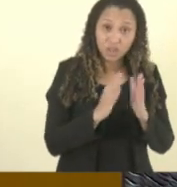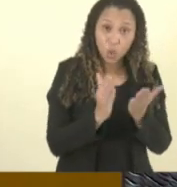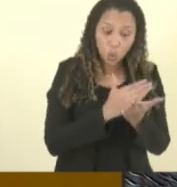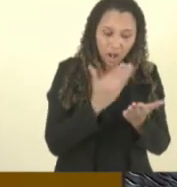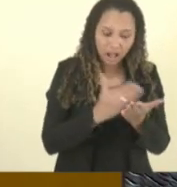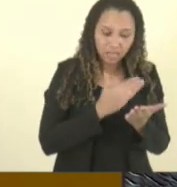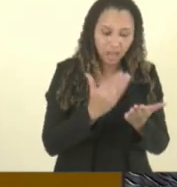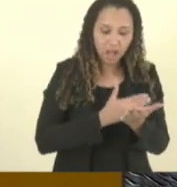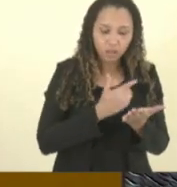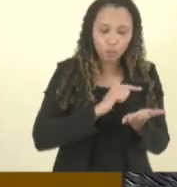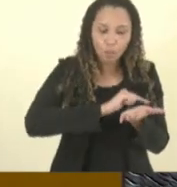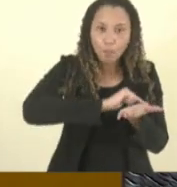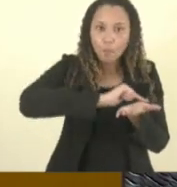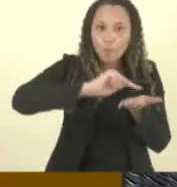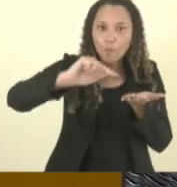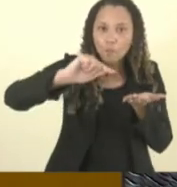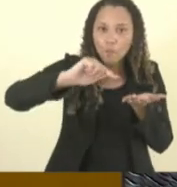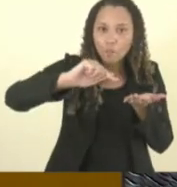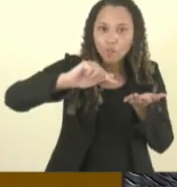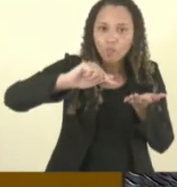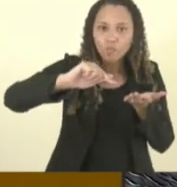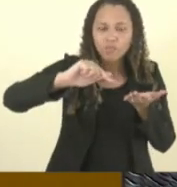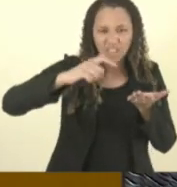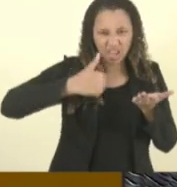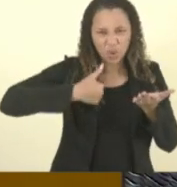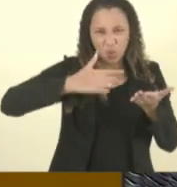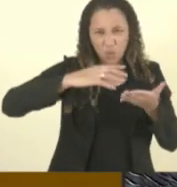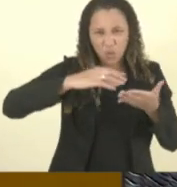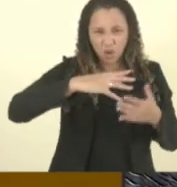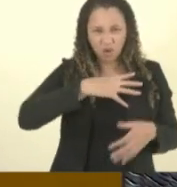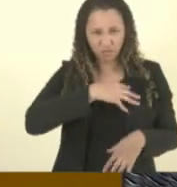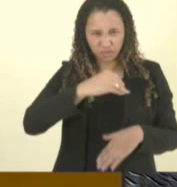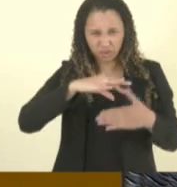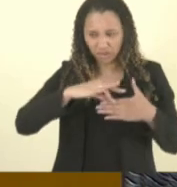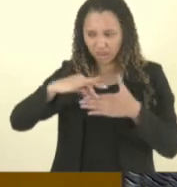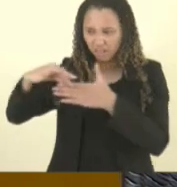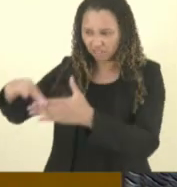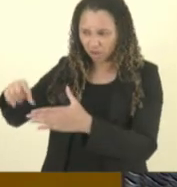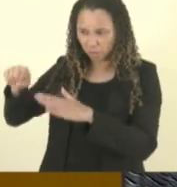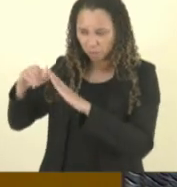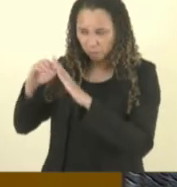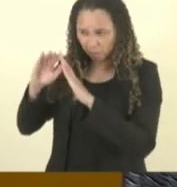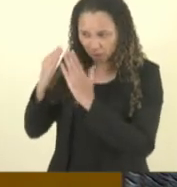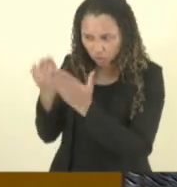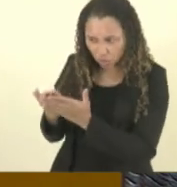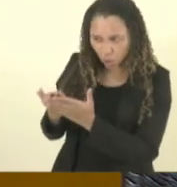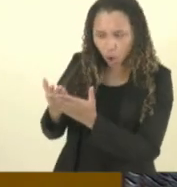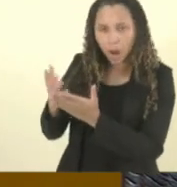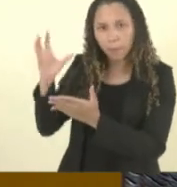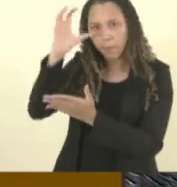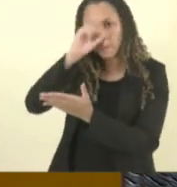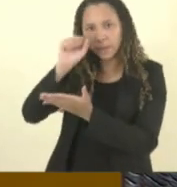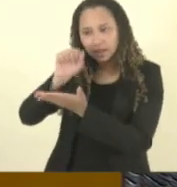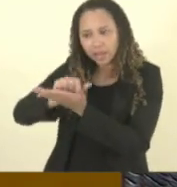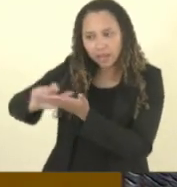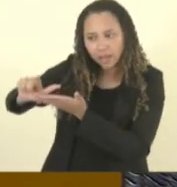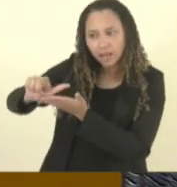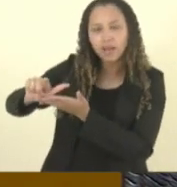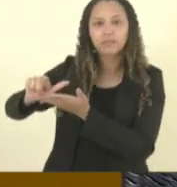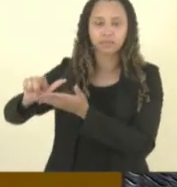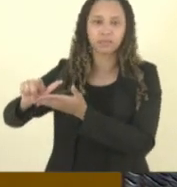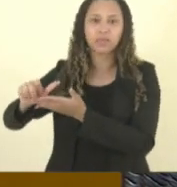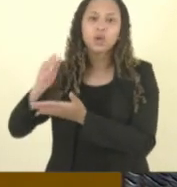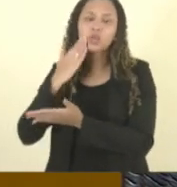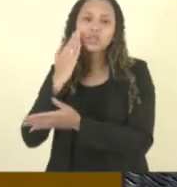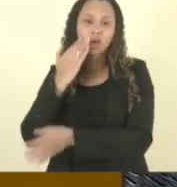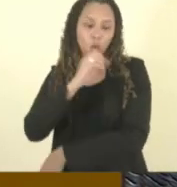eu estou levando o meu filho para a escola para ser educado alfabetizado eu entendo que o oitavo ano é